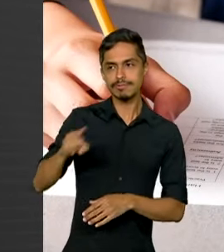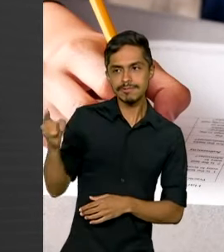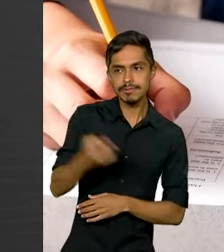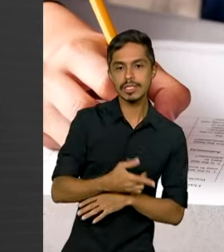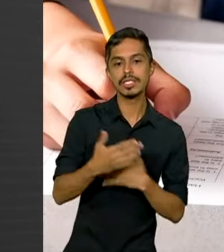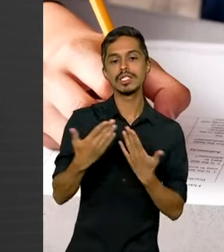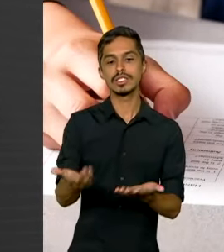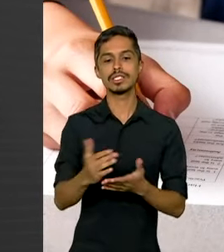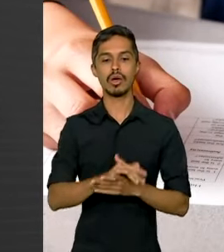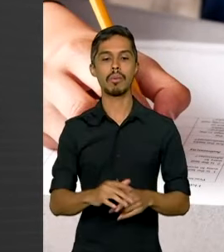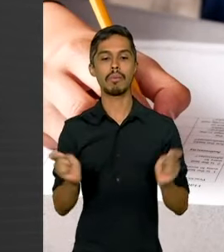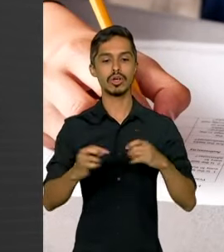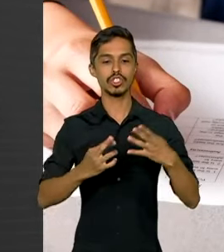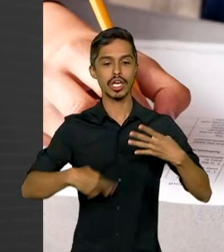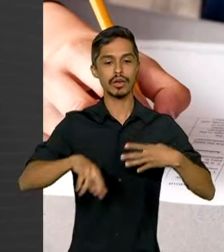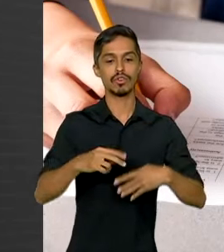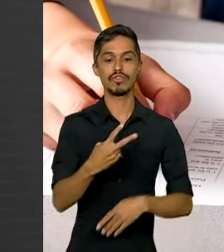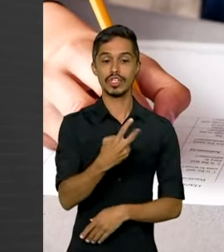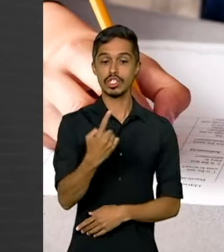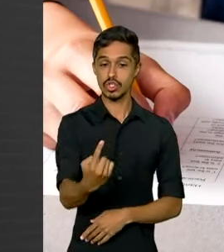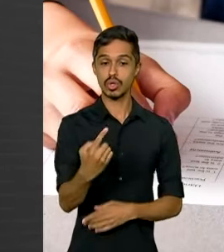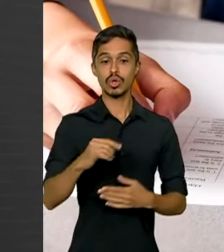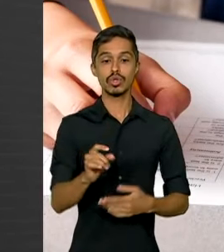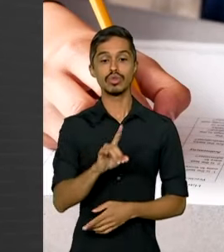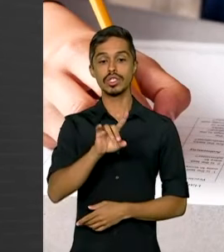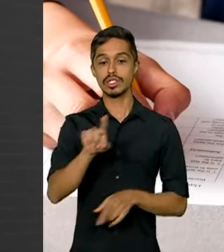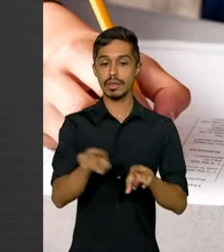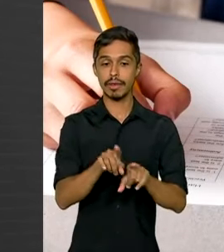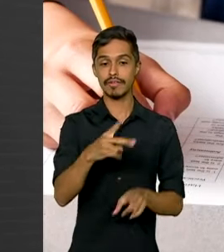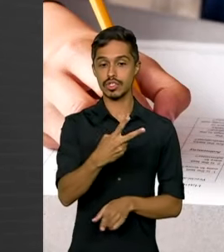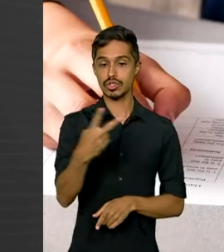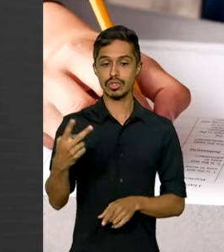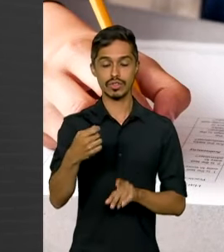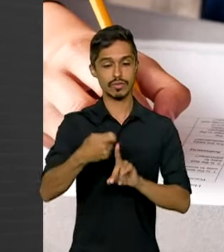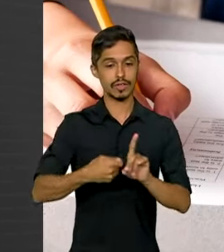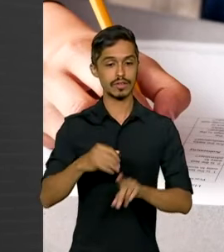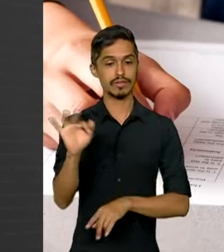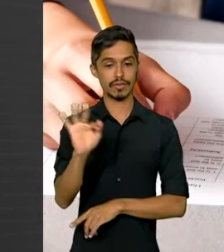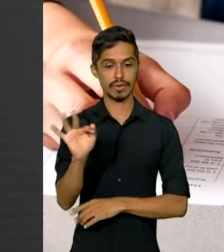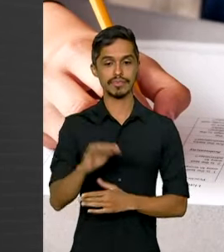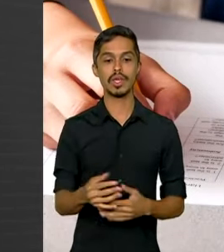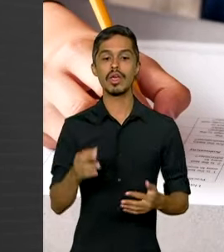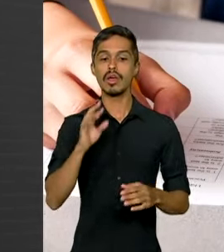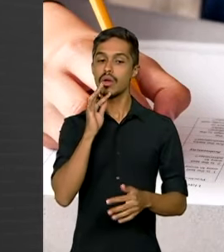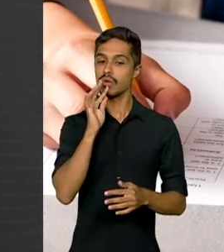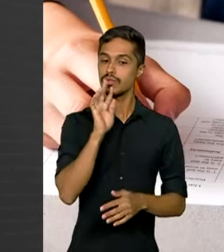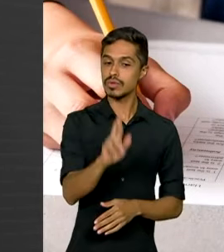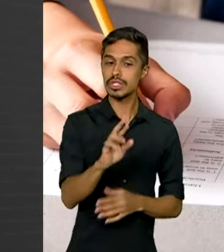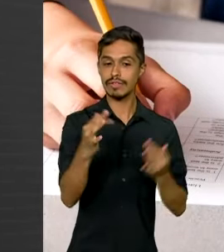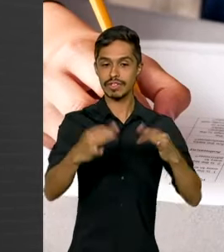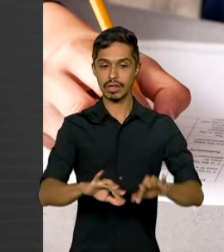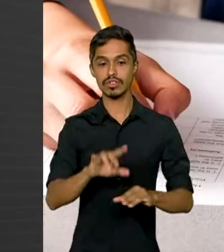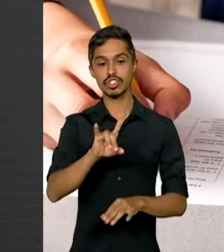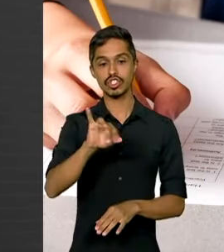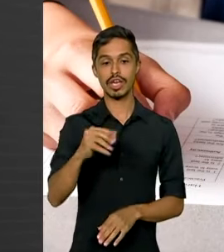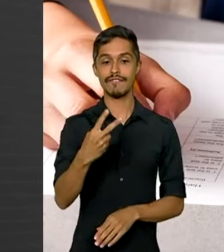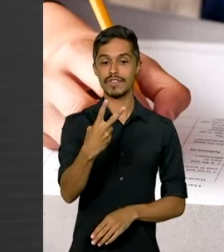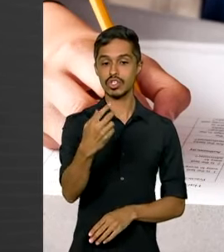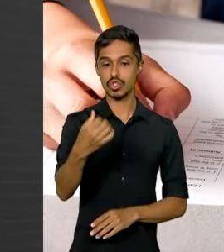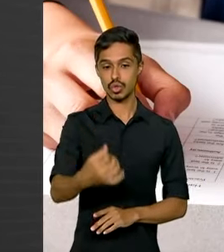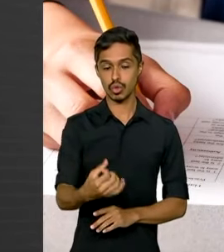recorrer nos dias 21 e 22 de fevereiro. O resultado final sai no dia 28 de